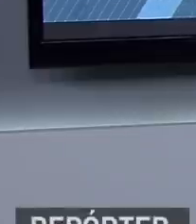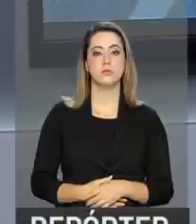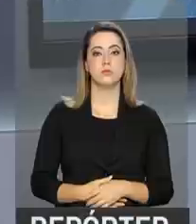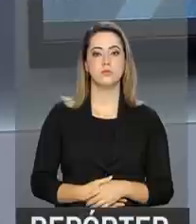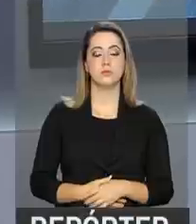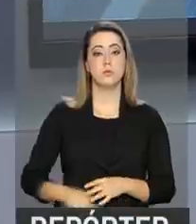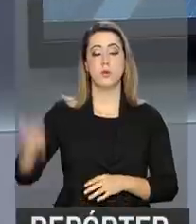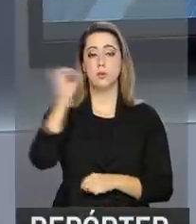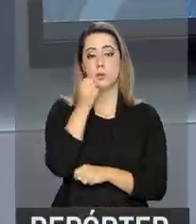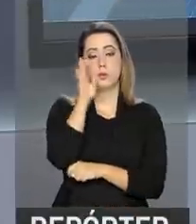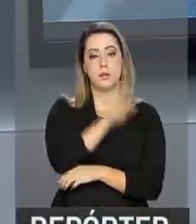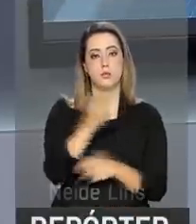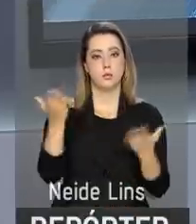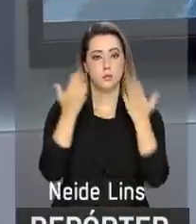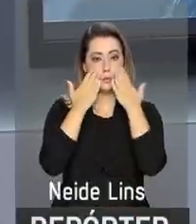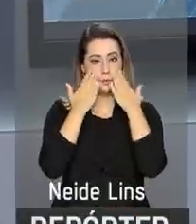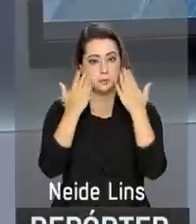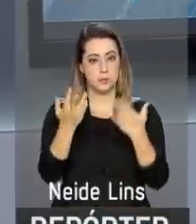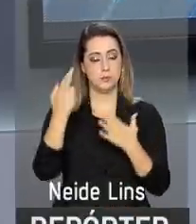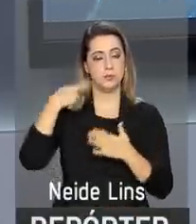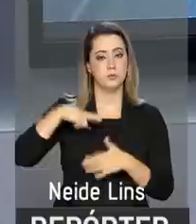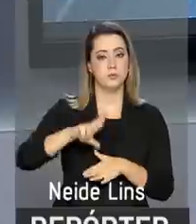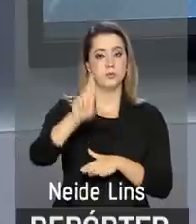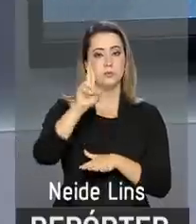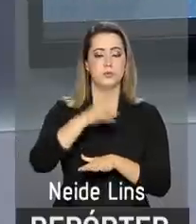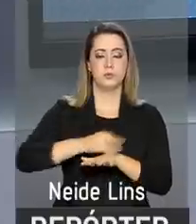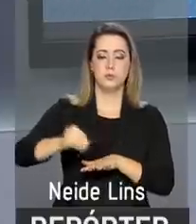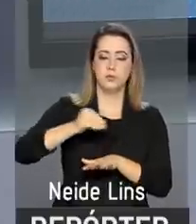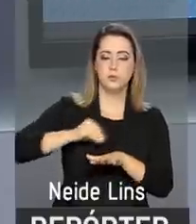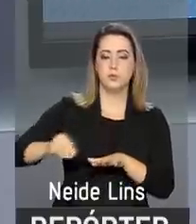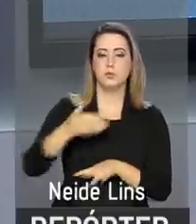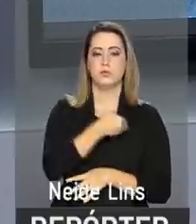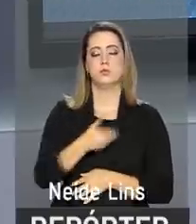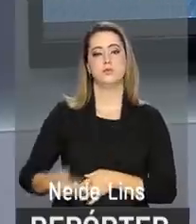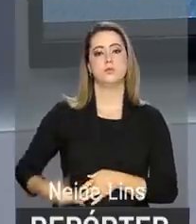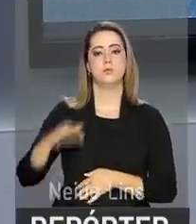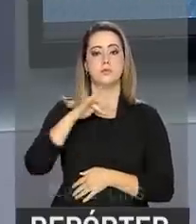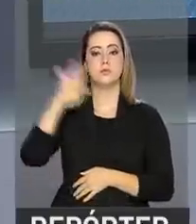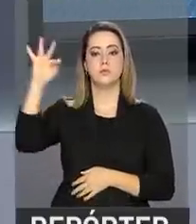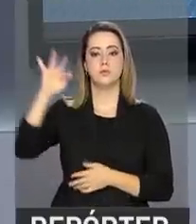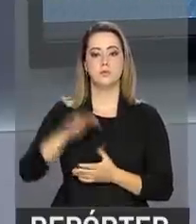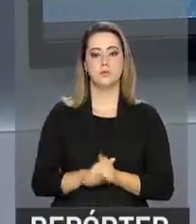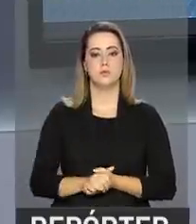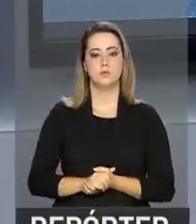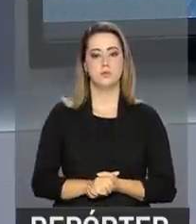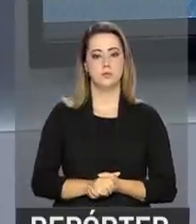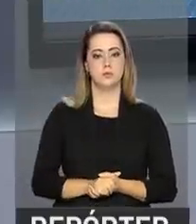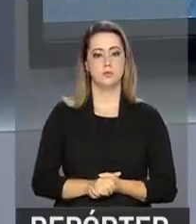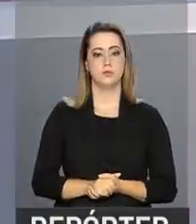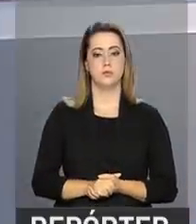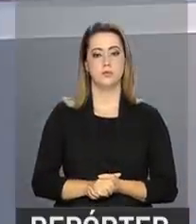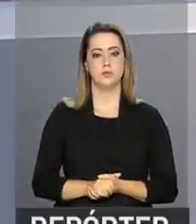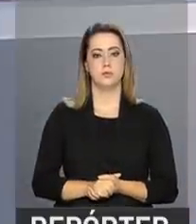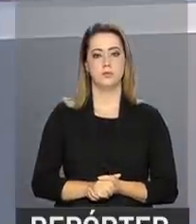Olá, boa tarde. Começa agora mais uma edição do Repórter NBR com as notícias do governo federal.